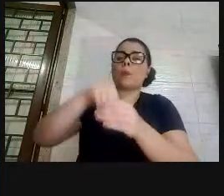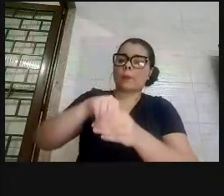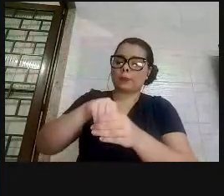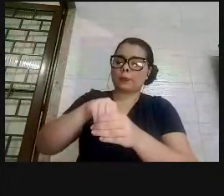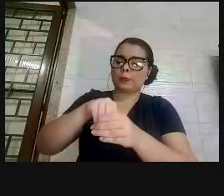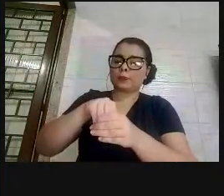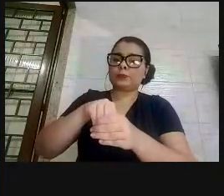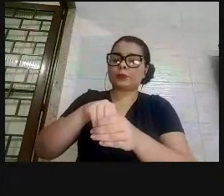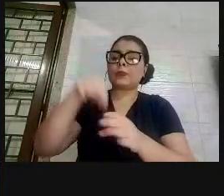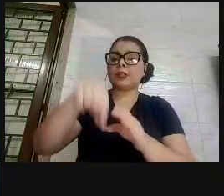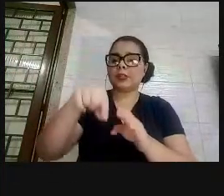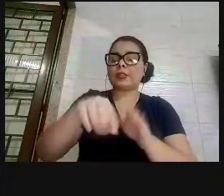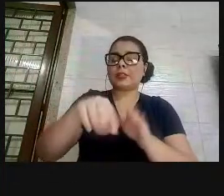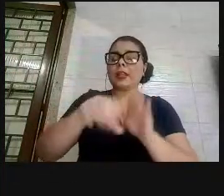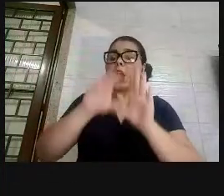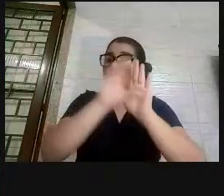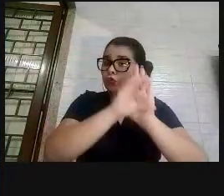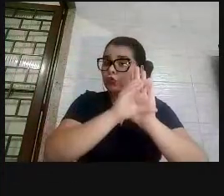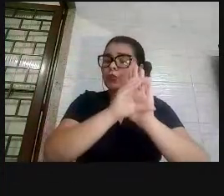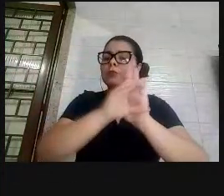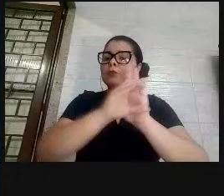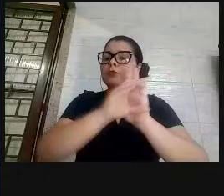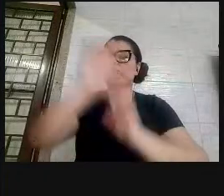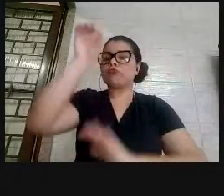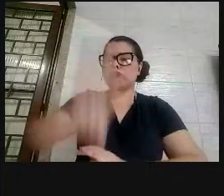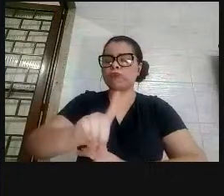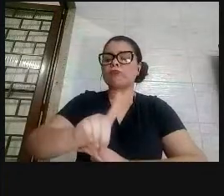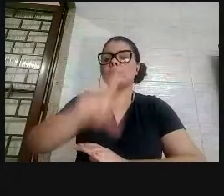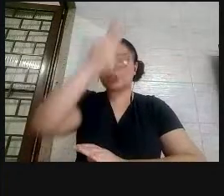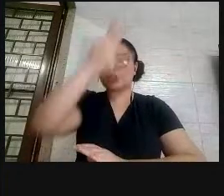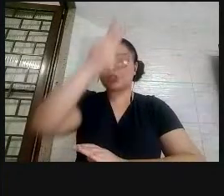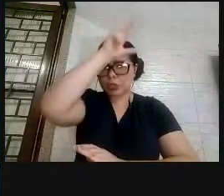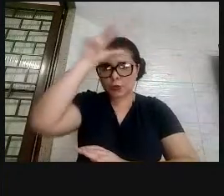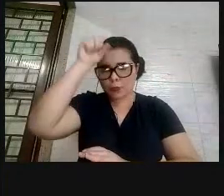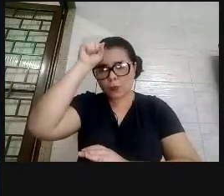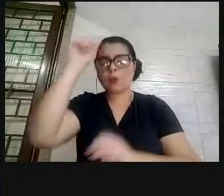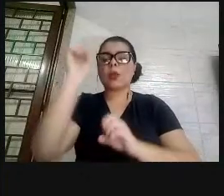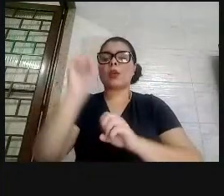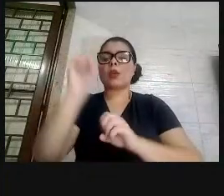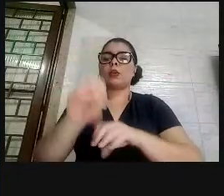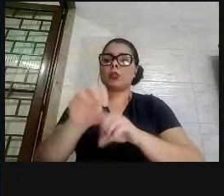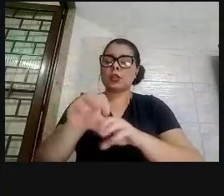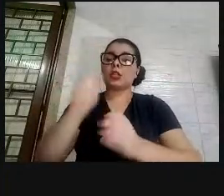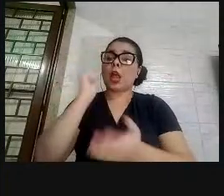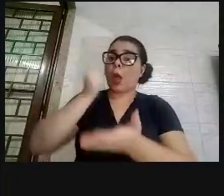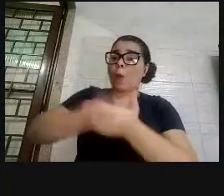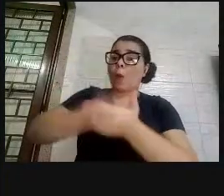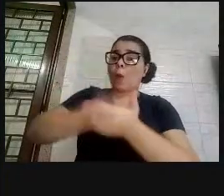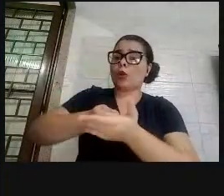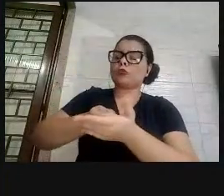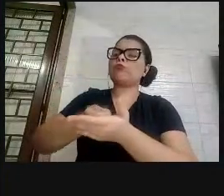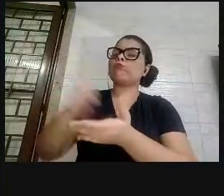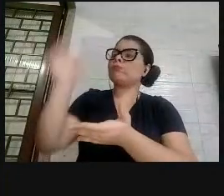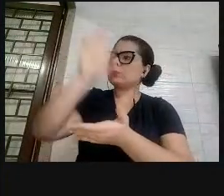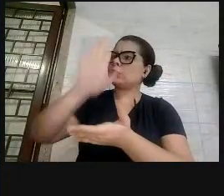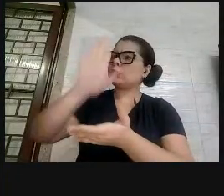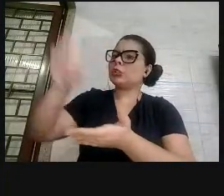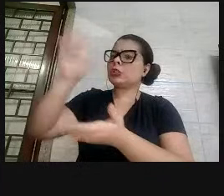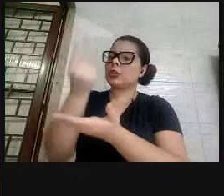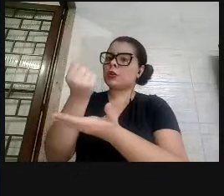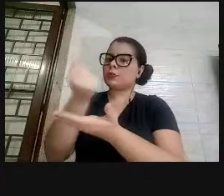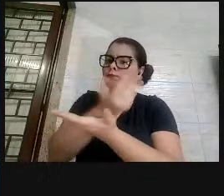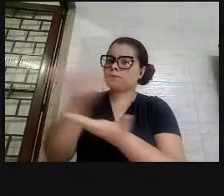na Constituição Federal, o direito público subjetivo à educação, a obrigatoriedade do Estado com o financiamento da